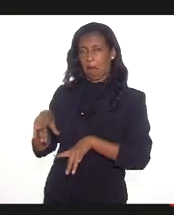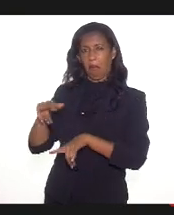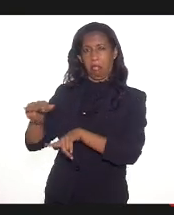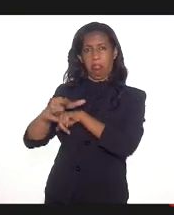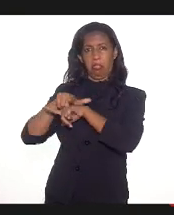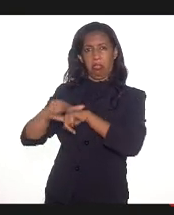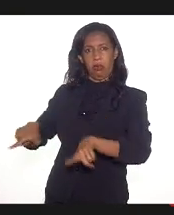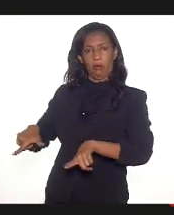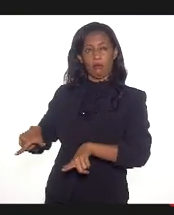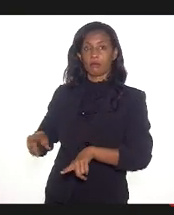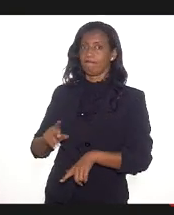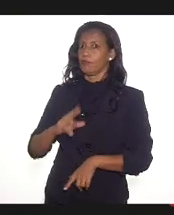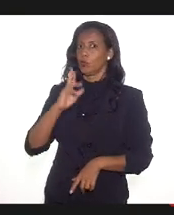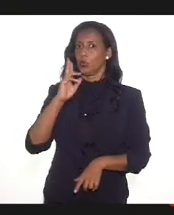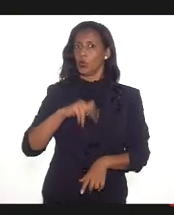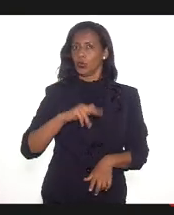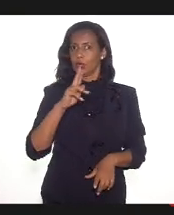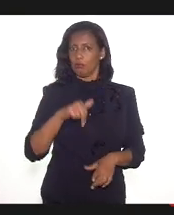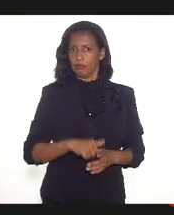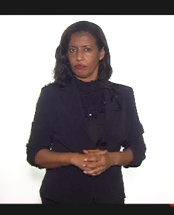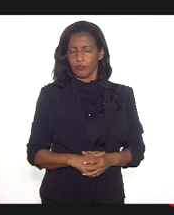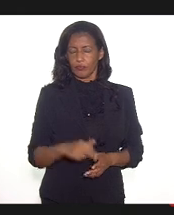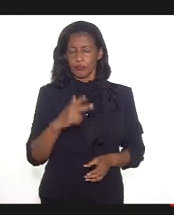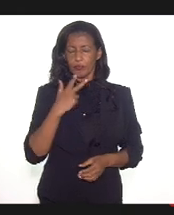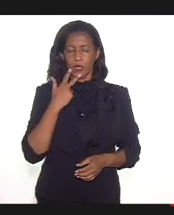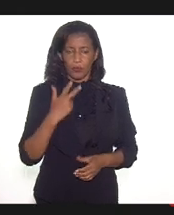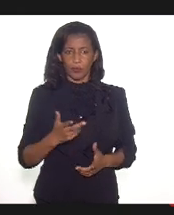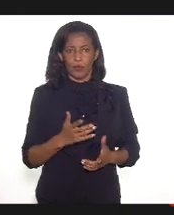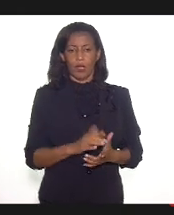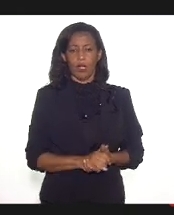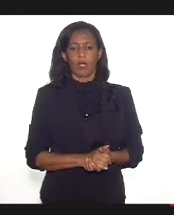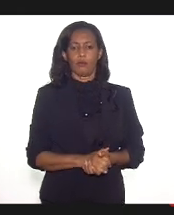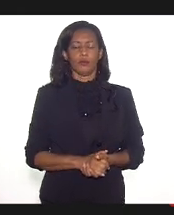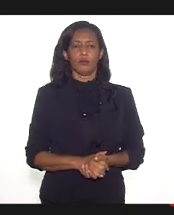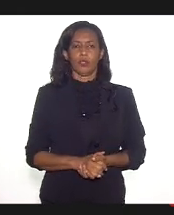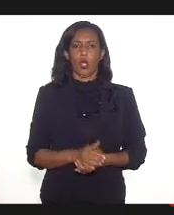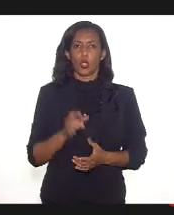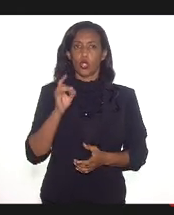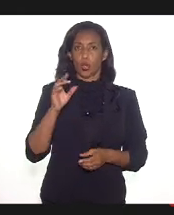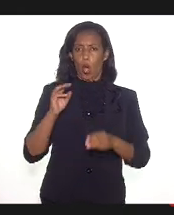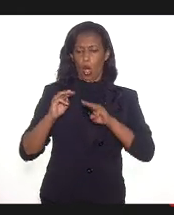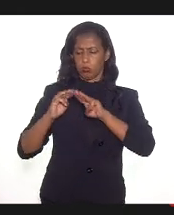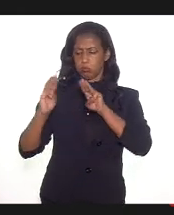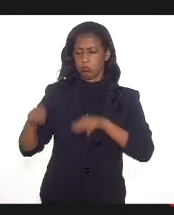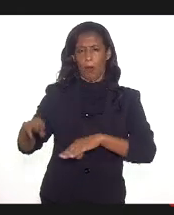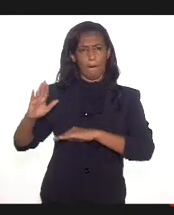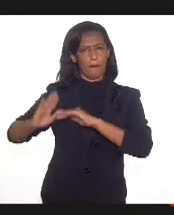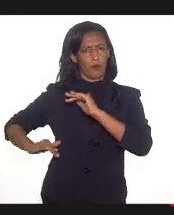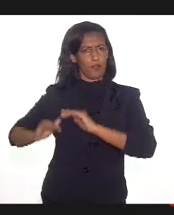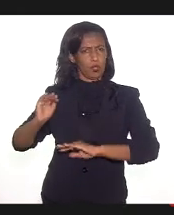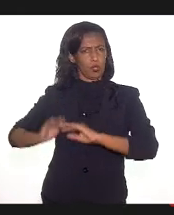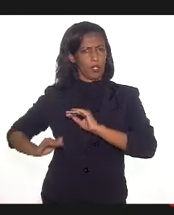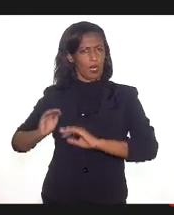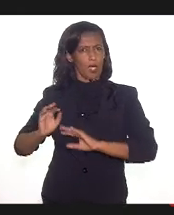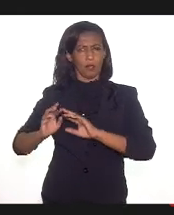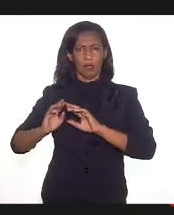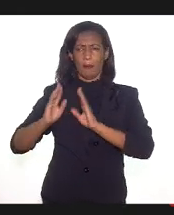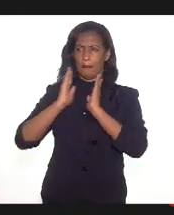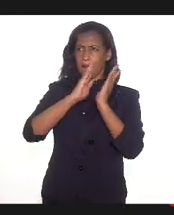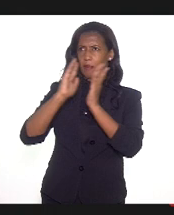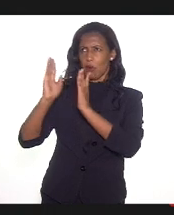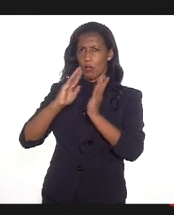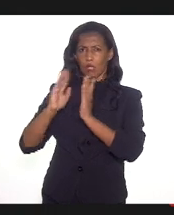ficaram fechados. E, quando eu falo isso, eu falo não só dos museólogos, conservadores, bibliotecários,